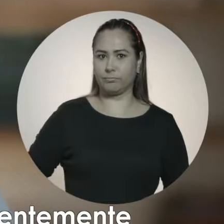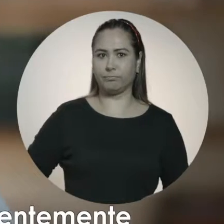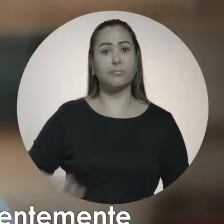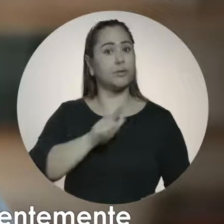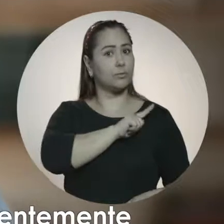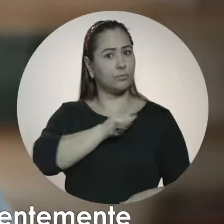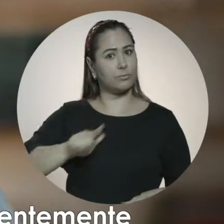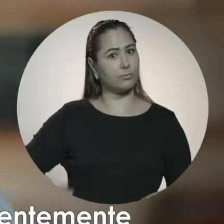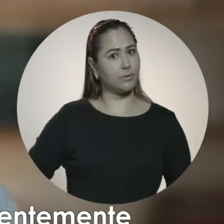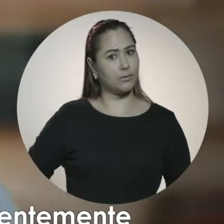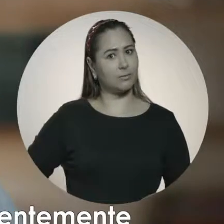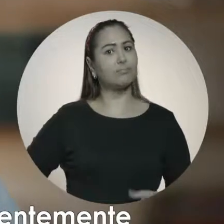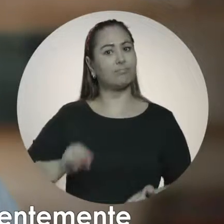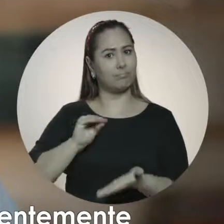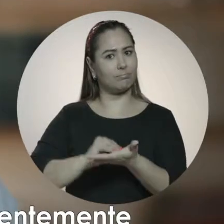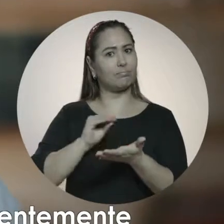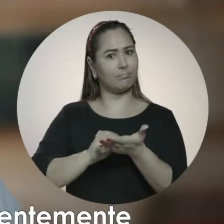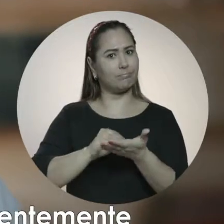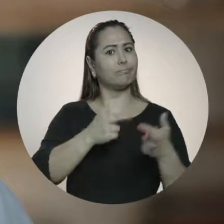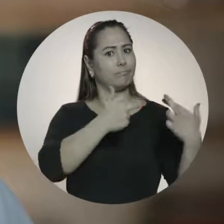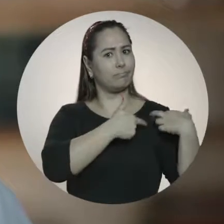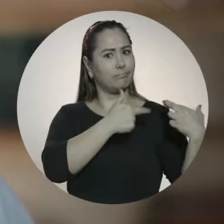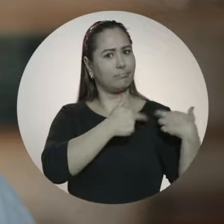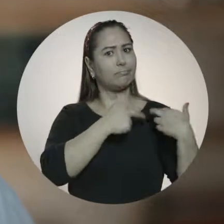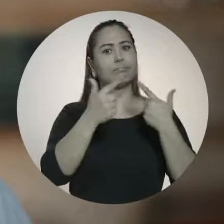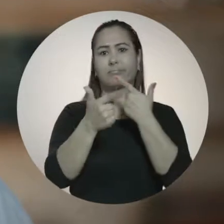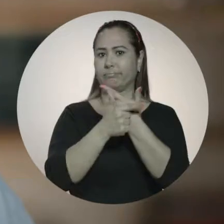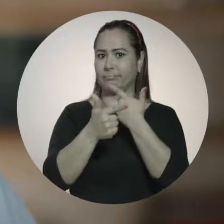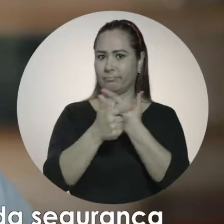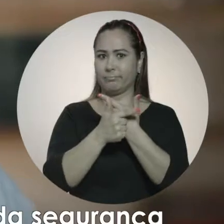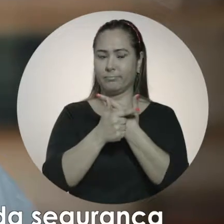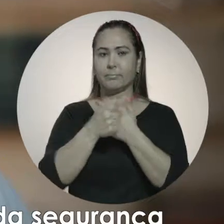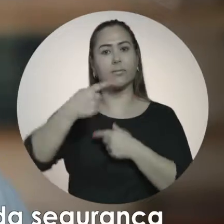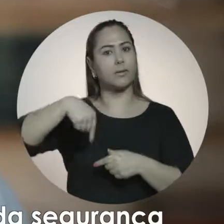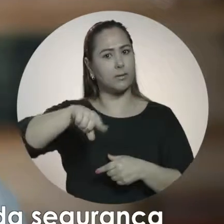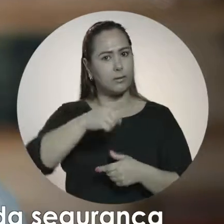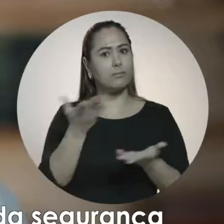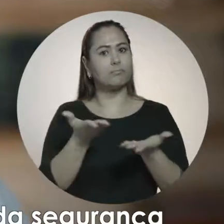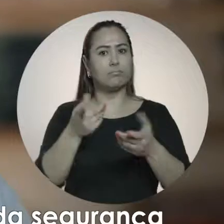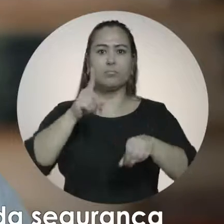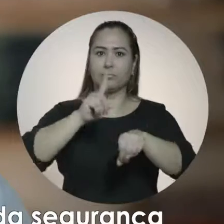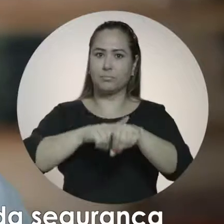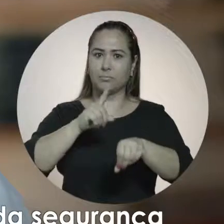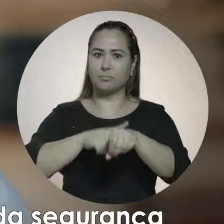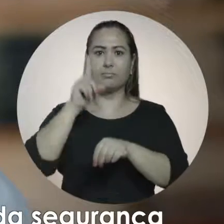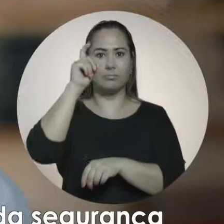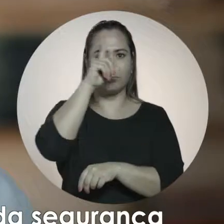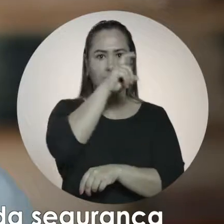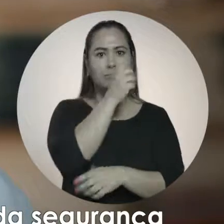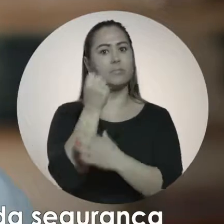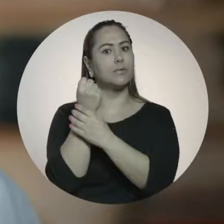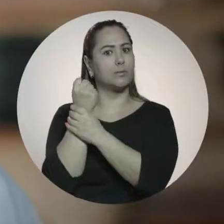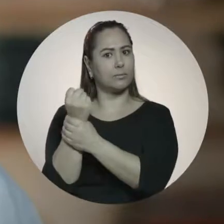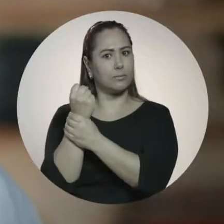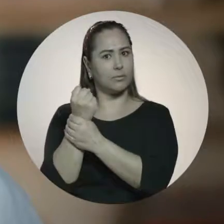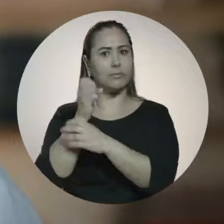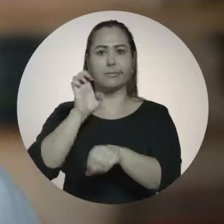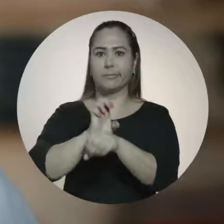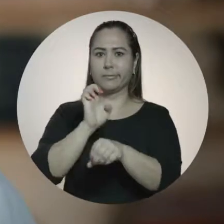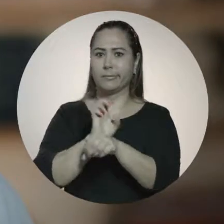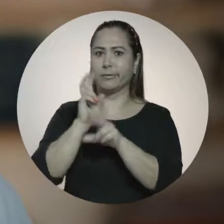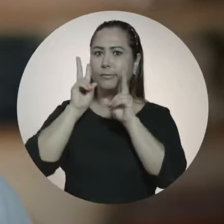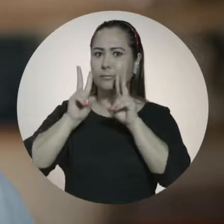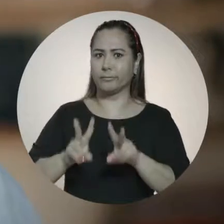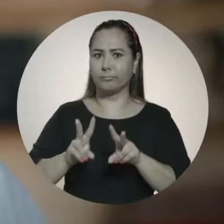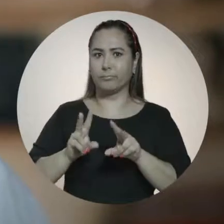E o governo do estado não cumpre suficientemente seu papel. Estamos enfrentando a maior crise na área da segurança que este